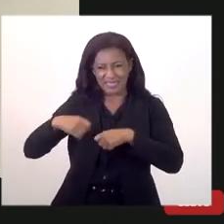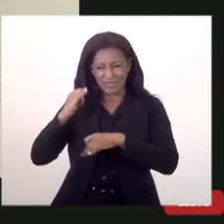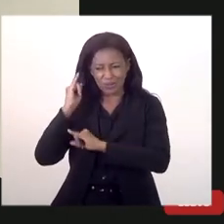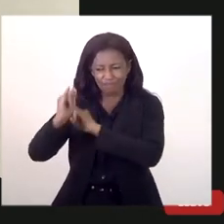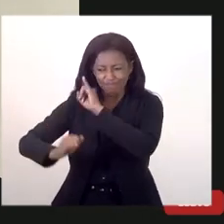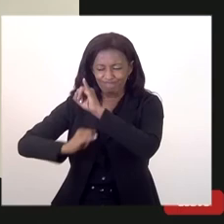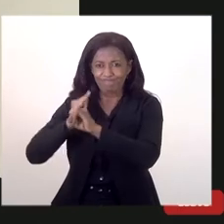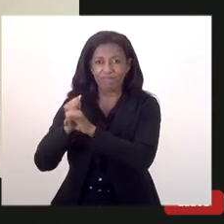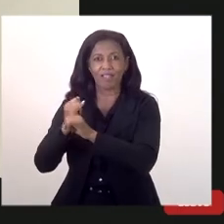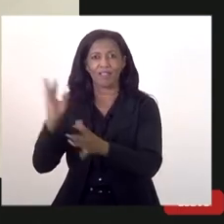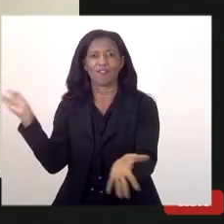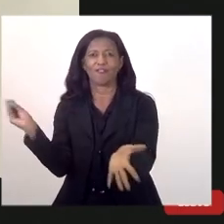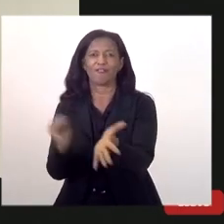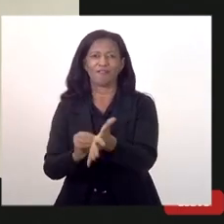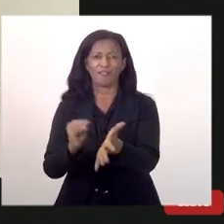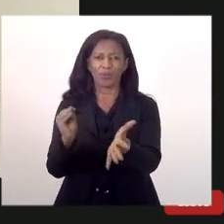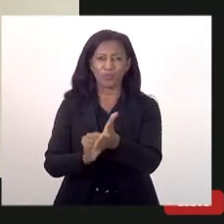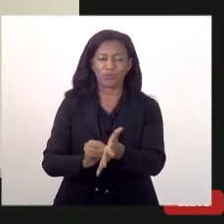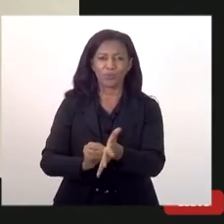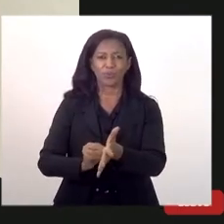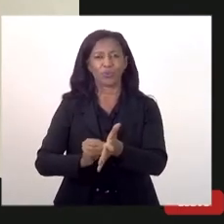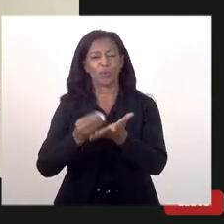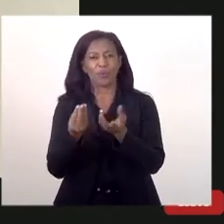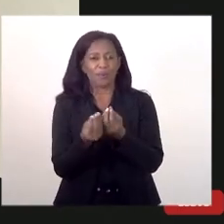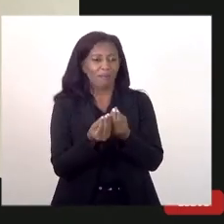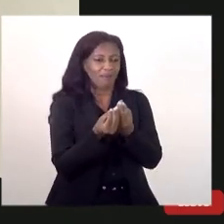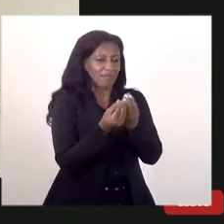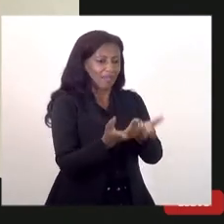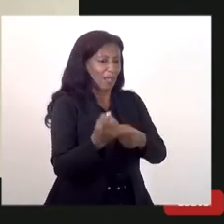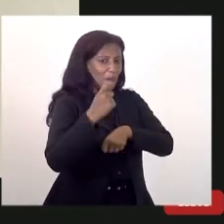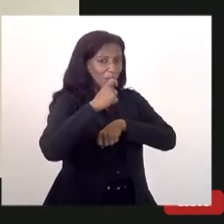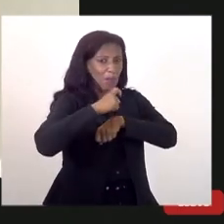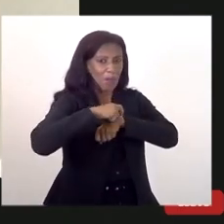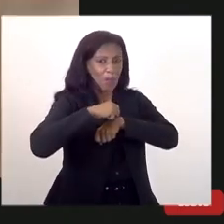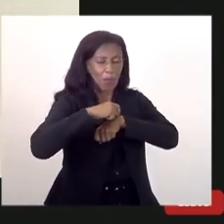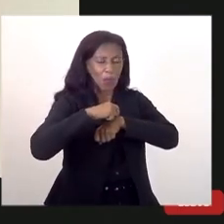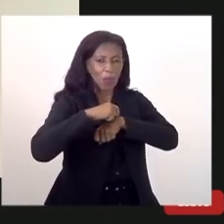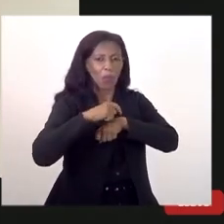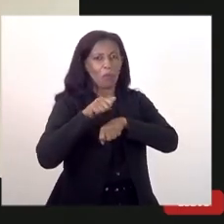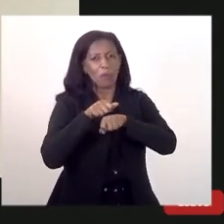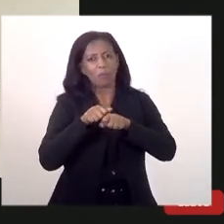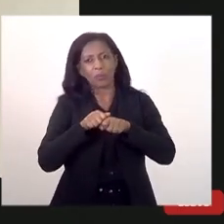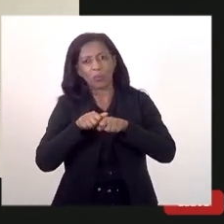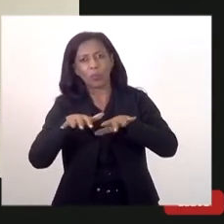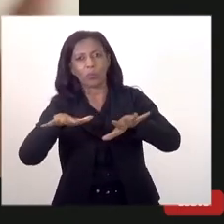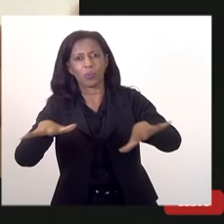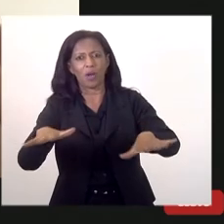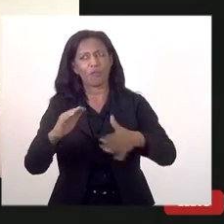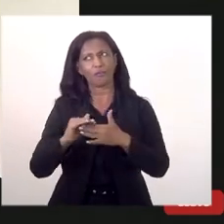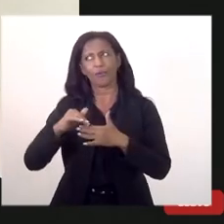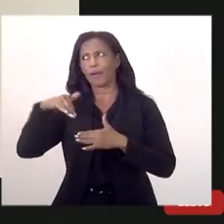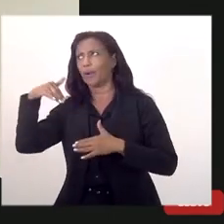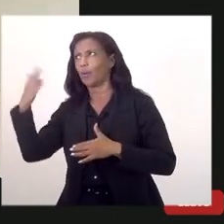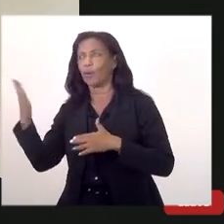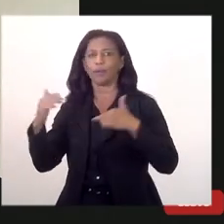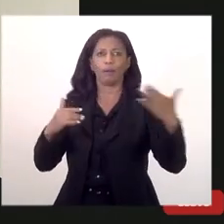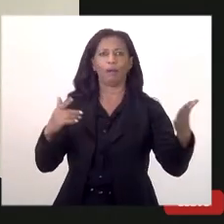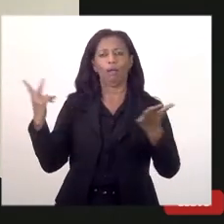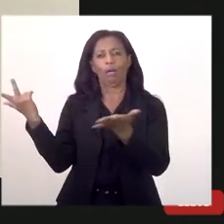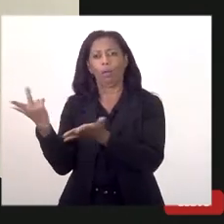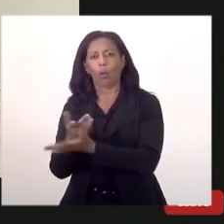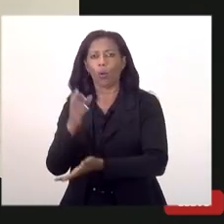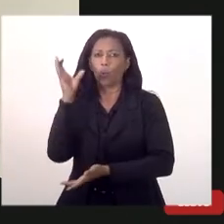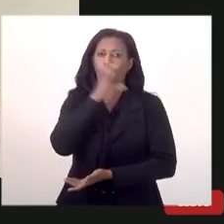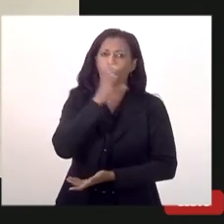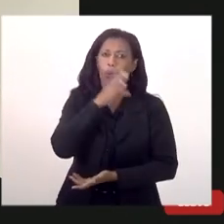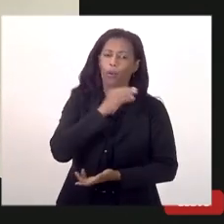para a gente conseguir né passar por um momento de pandemia fora outras tantas demandas a quantidade de auxílio emergencial